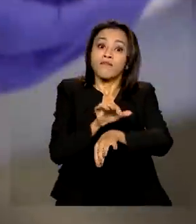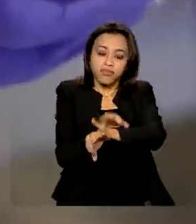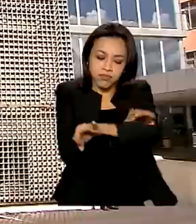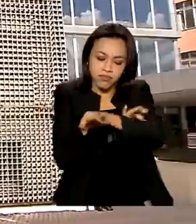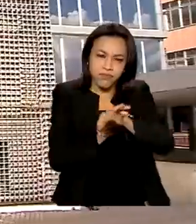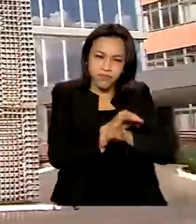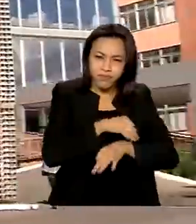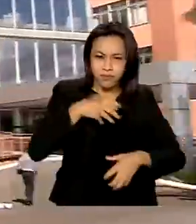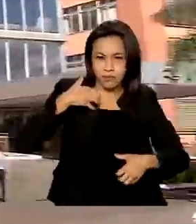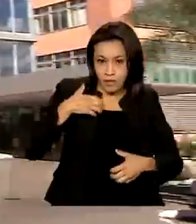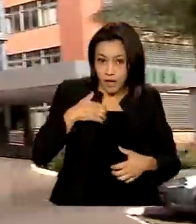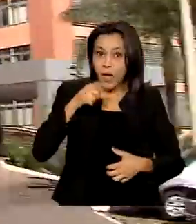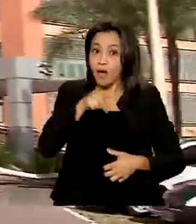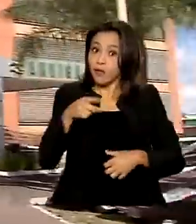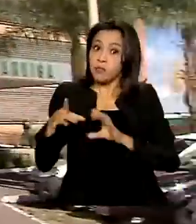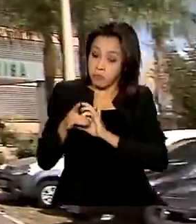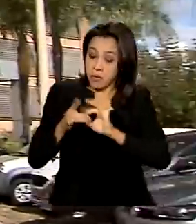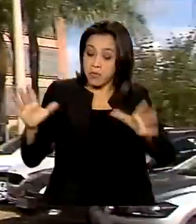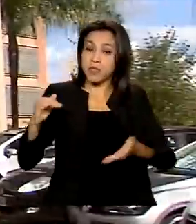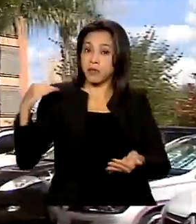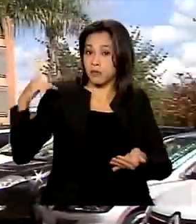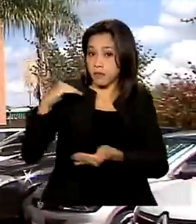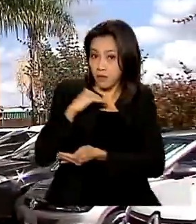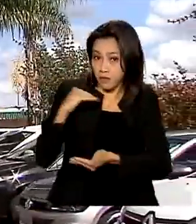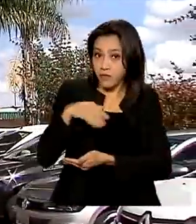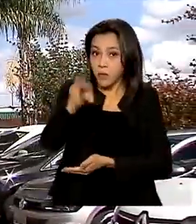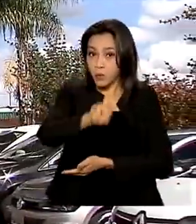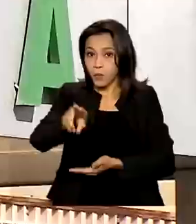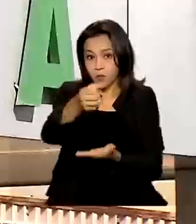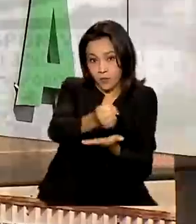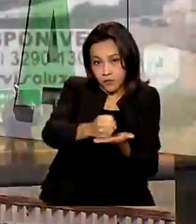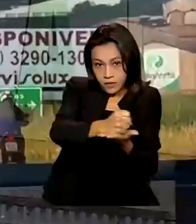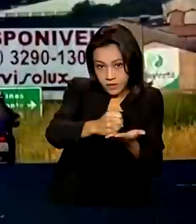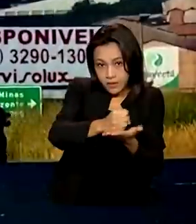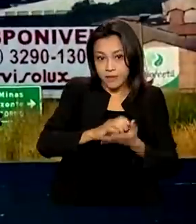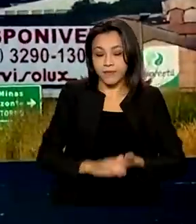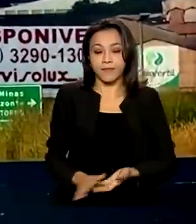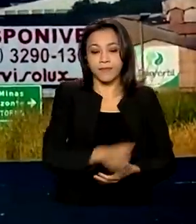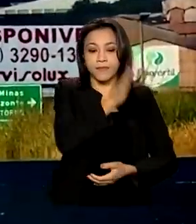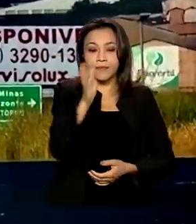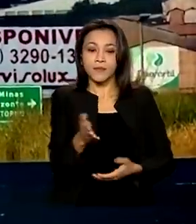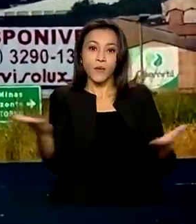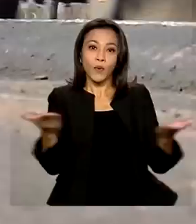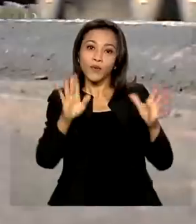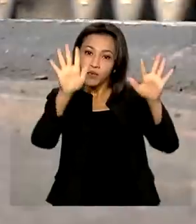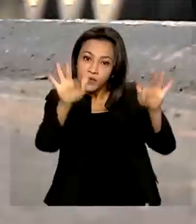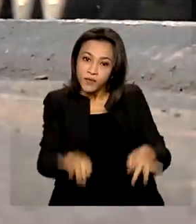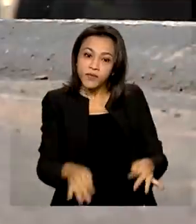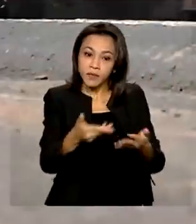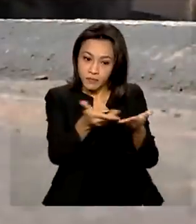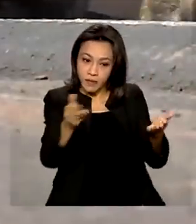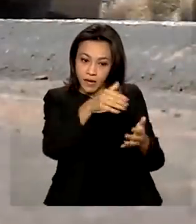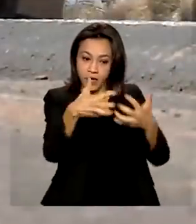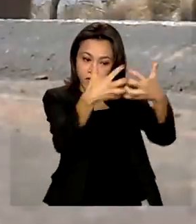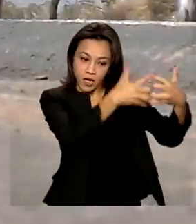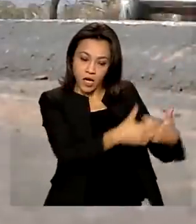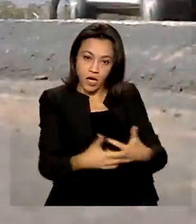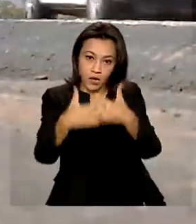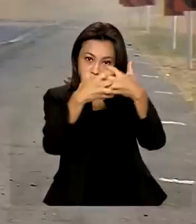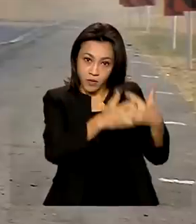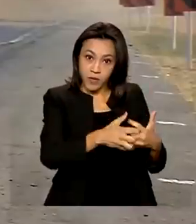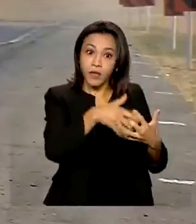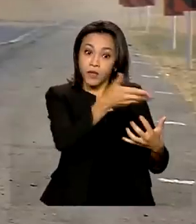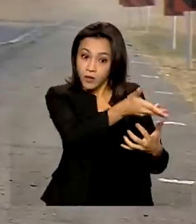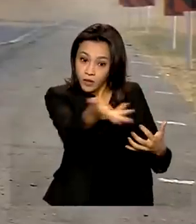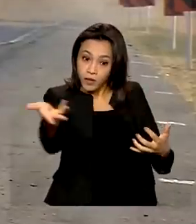liberação da Anvisa para uso temporário de medicamentos. Termina hoje prazo para caminhoneiros autônomos